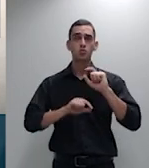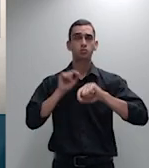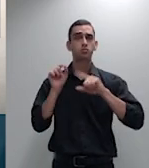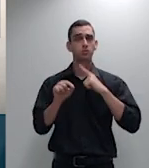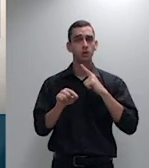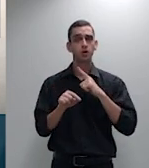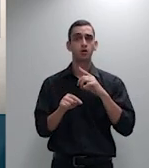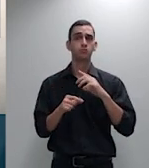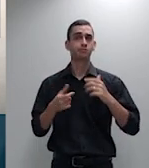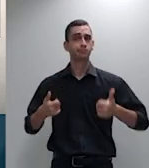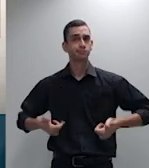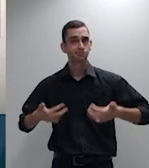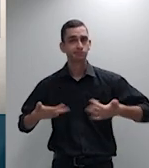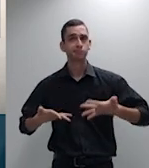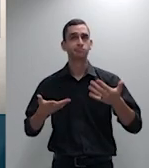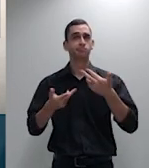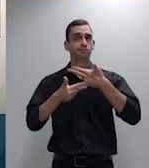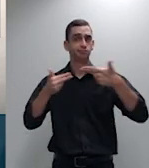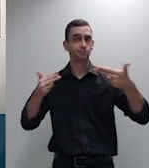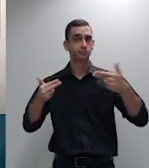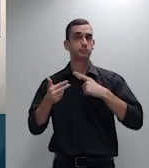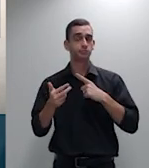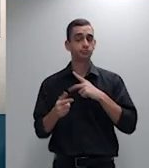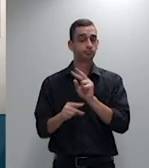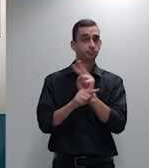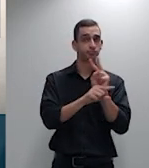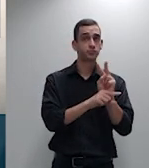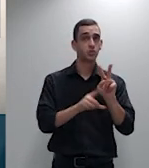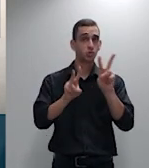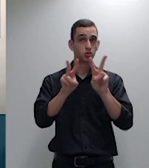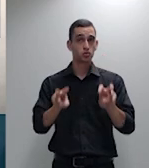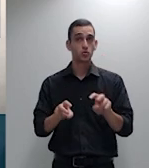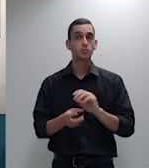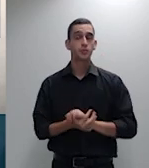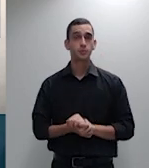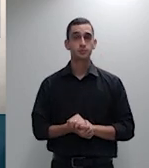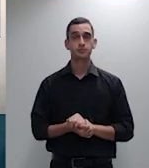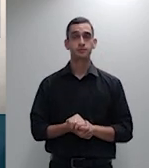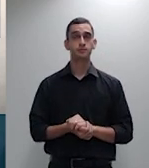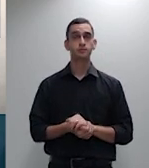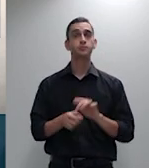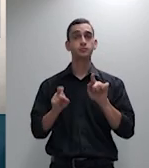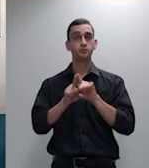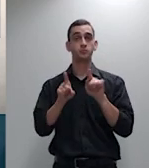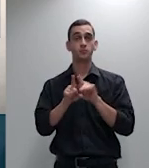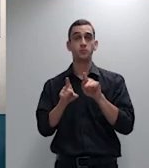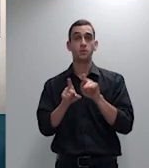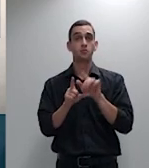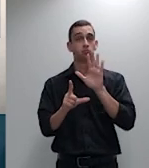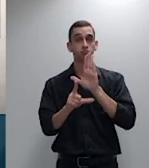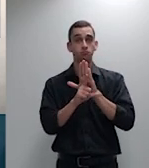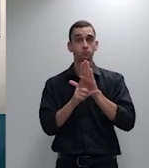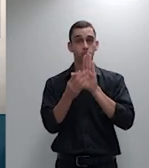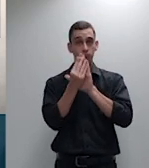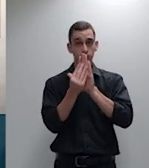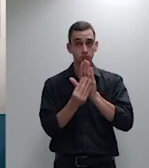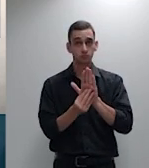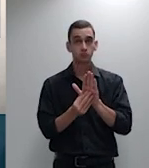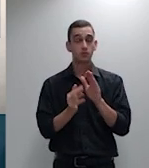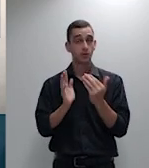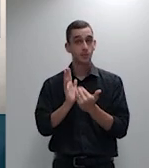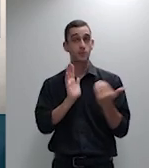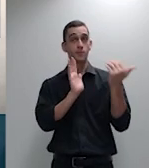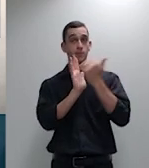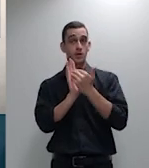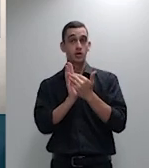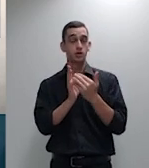regulador a ilegalidade desse tipo de aumento por faixa etária potencialmente muito nefasta excelência porque teremos